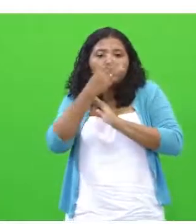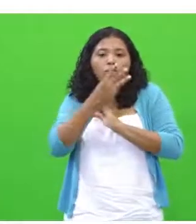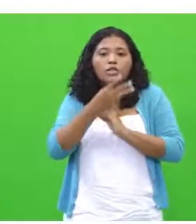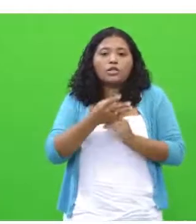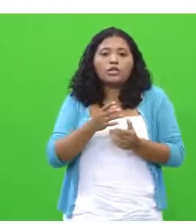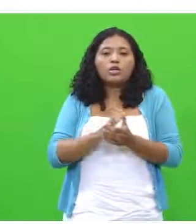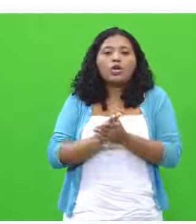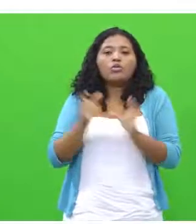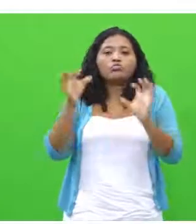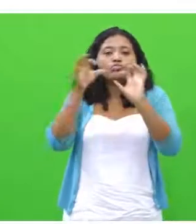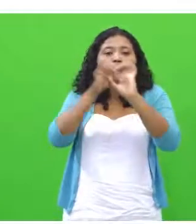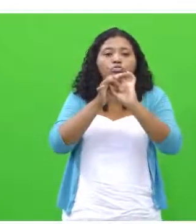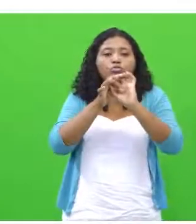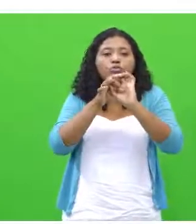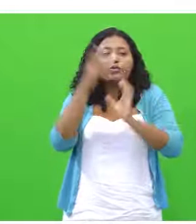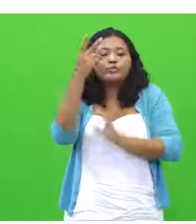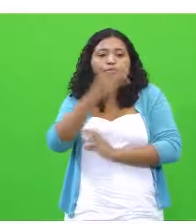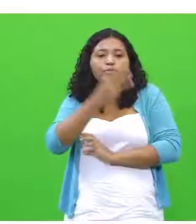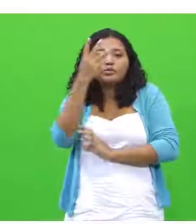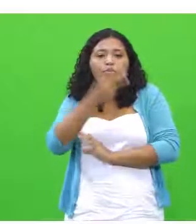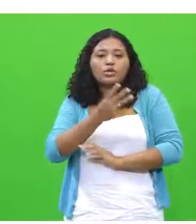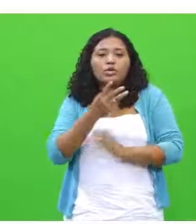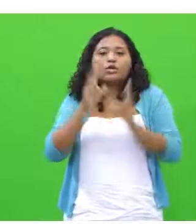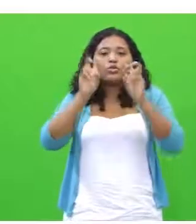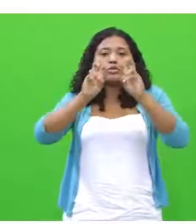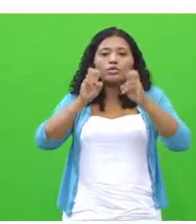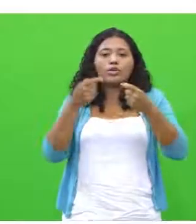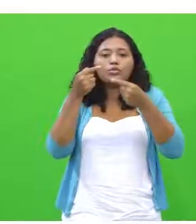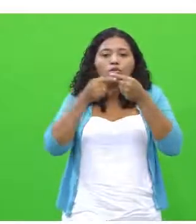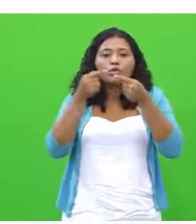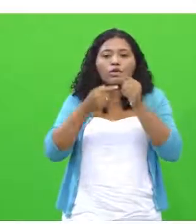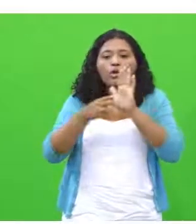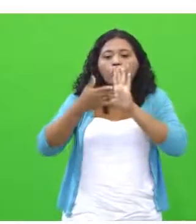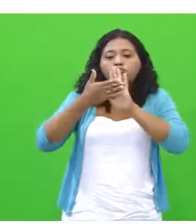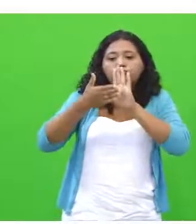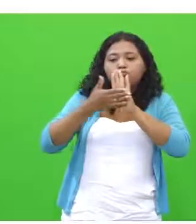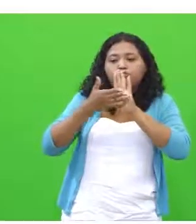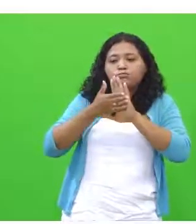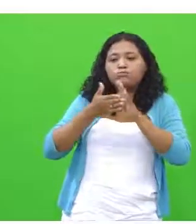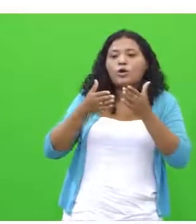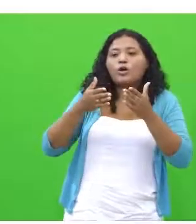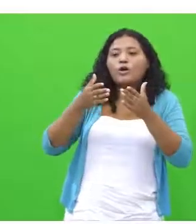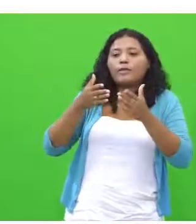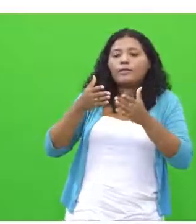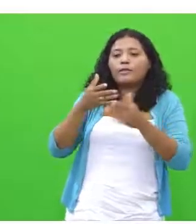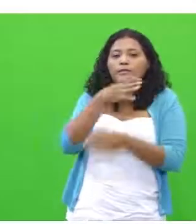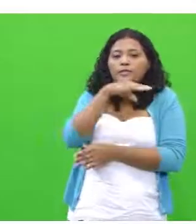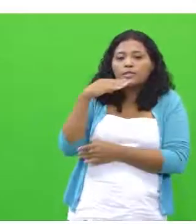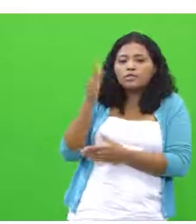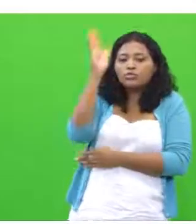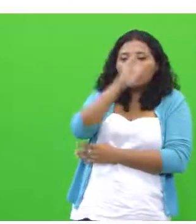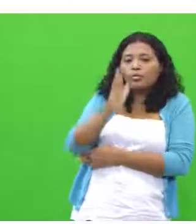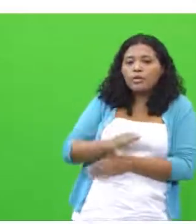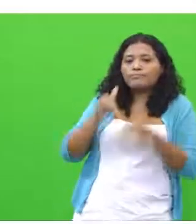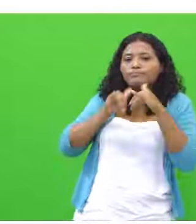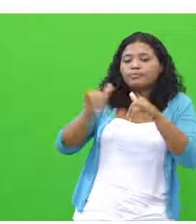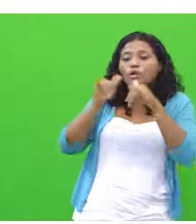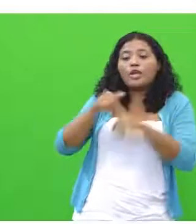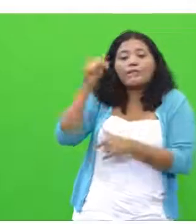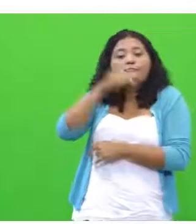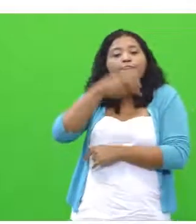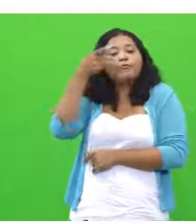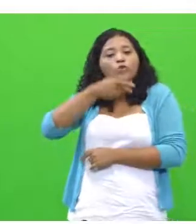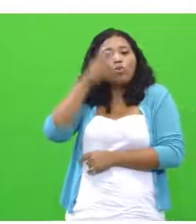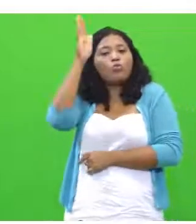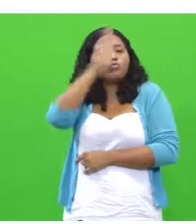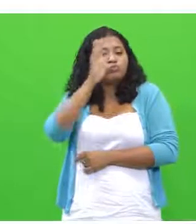atendendo ao tema da proposta, que é a publicidade infantil em questão no Brasil. E ele especificou, no Brasil,